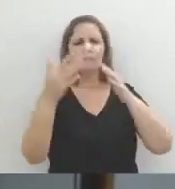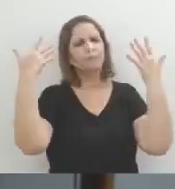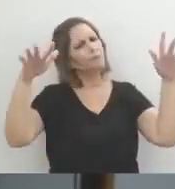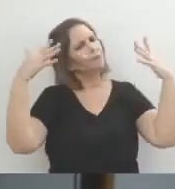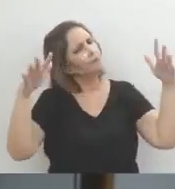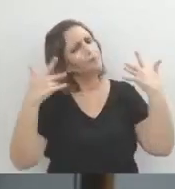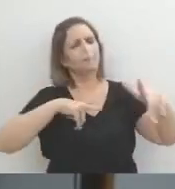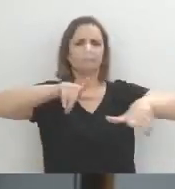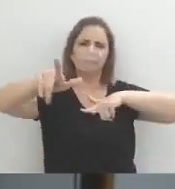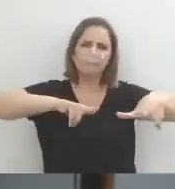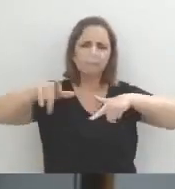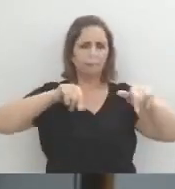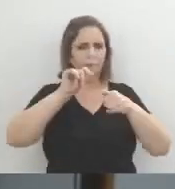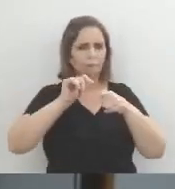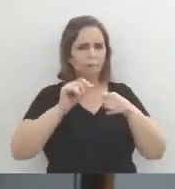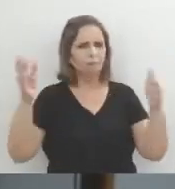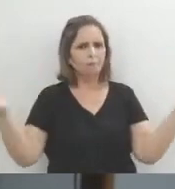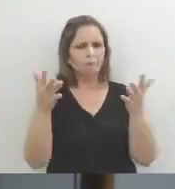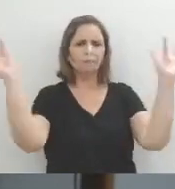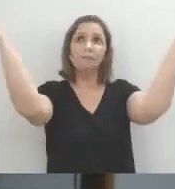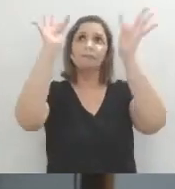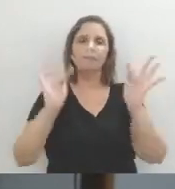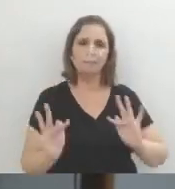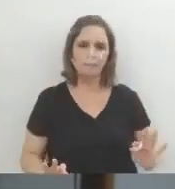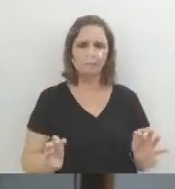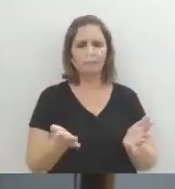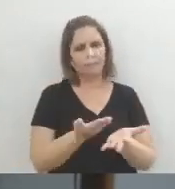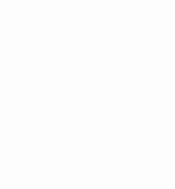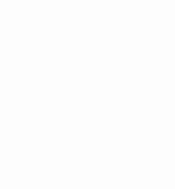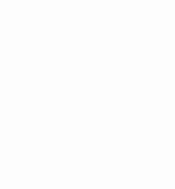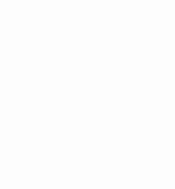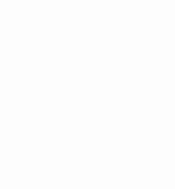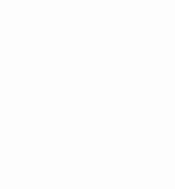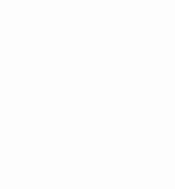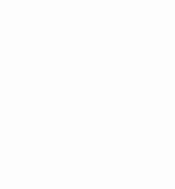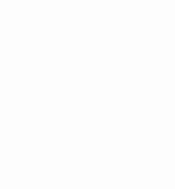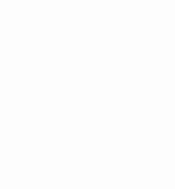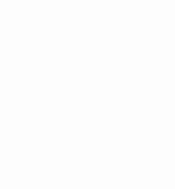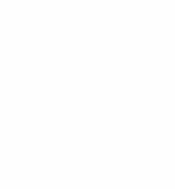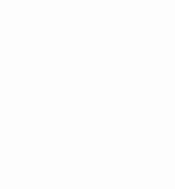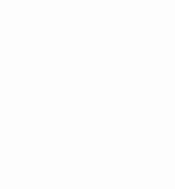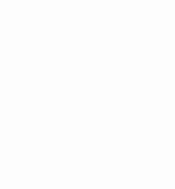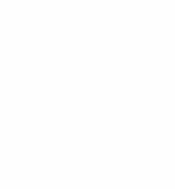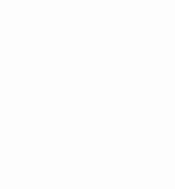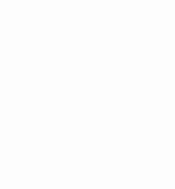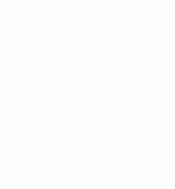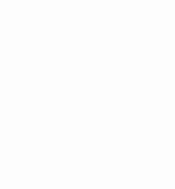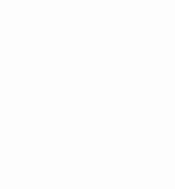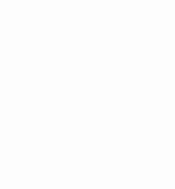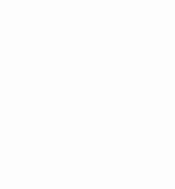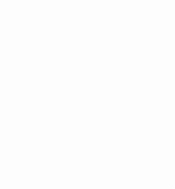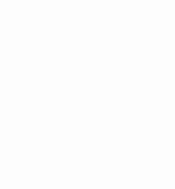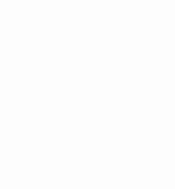parabenizando esse trabalho que a gente está fazendo, eu fico muito feliz em representar a todos vocês, ok? Olha, antes da gente começar com